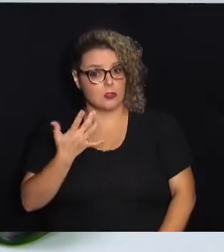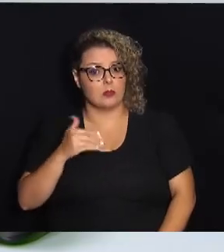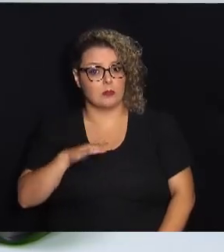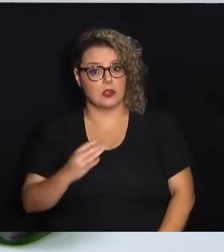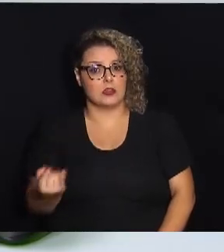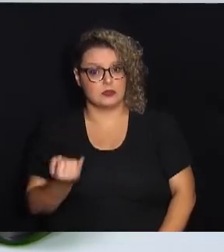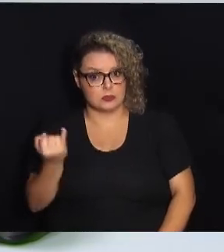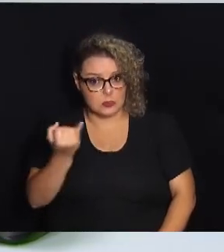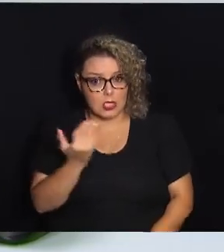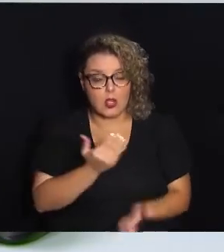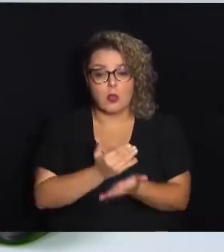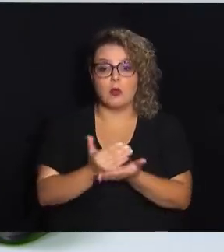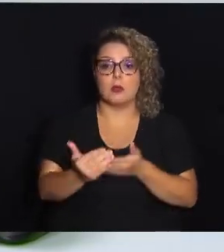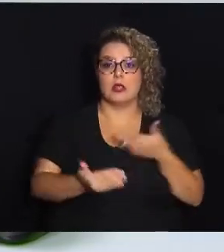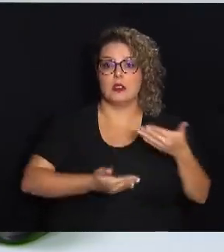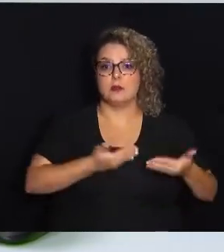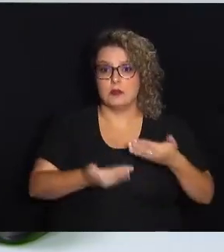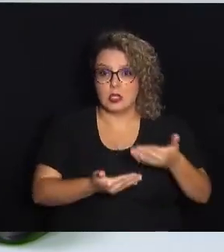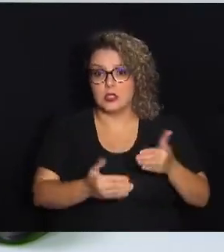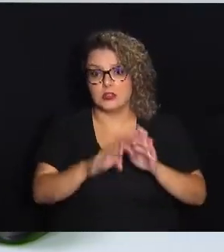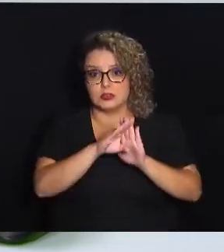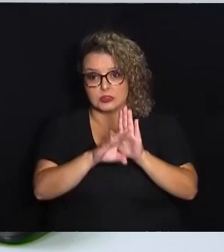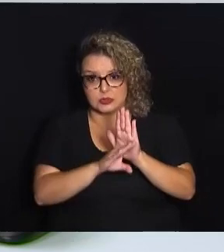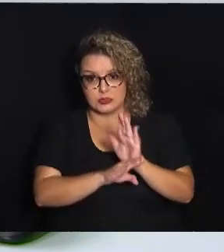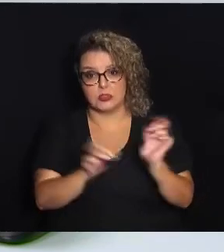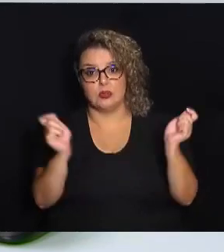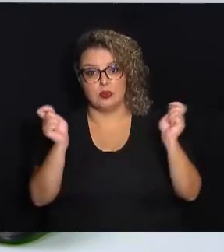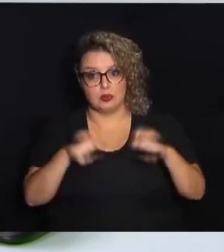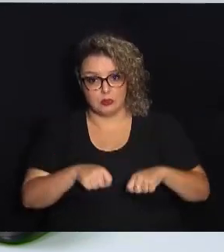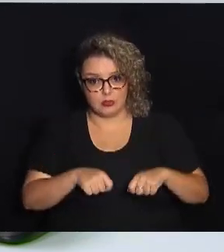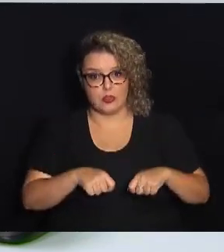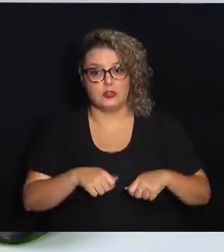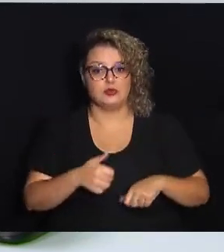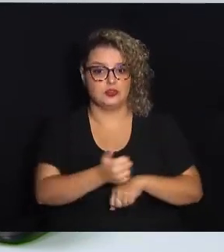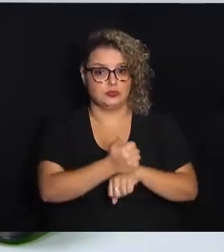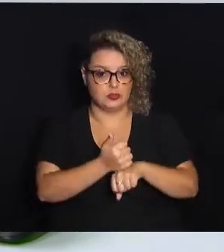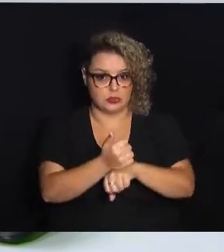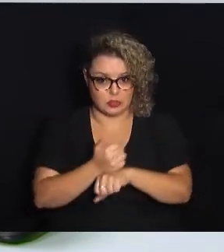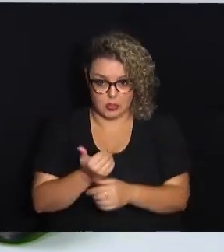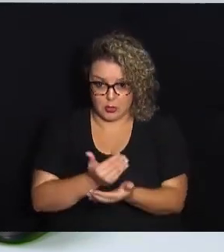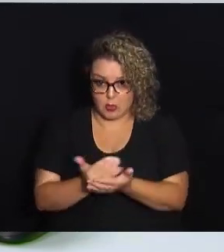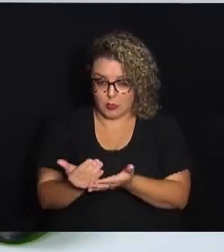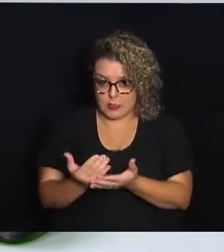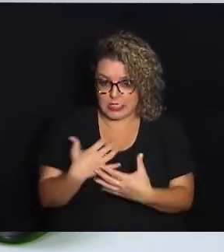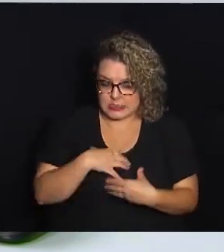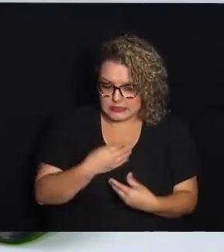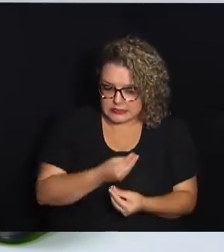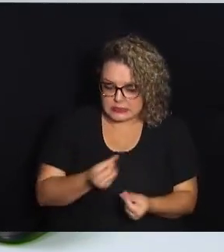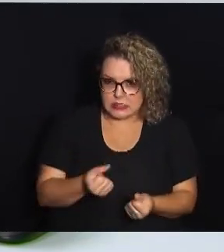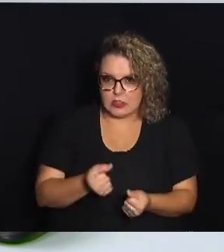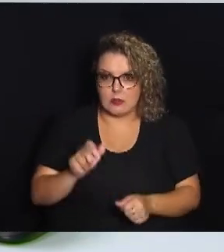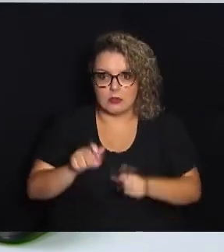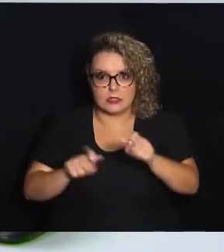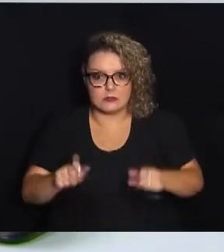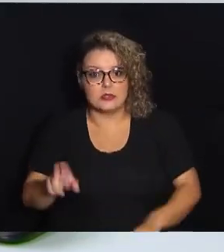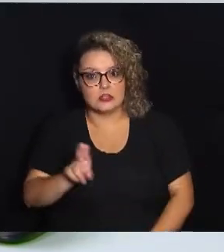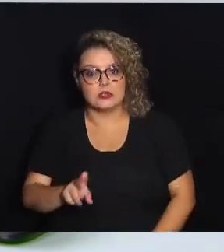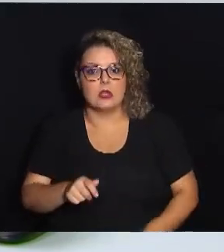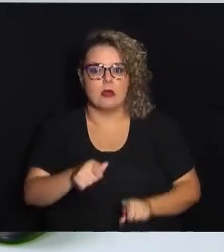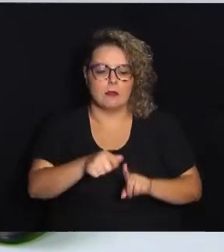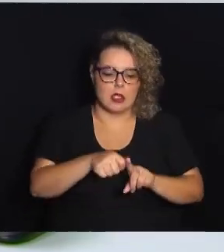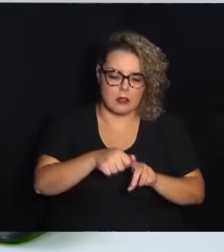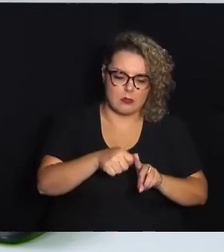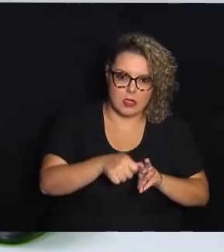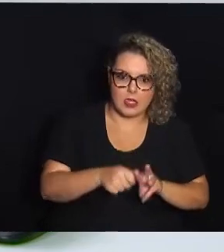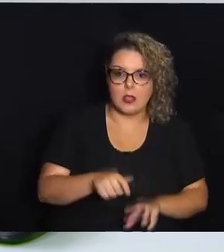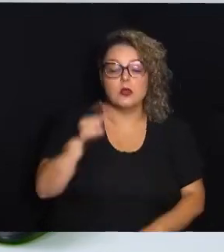que o mais interessante foi a gente conseguir iniciar esse programa, capacitar os profissionais, começar a sensibilização com